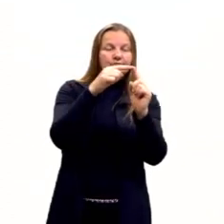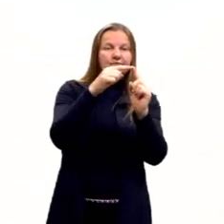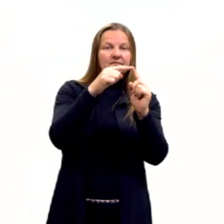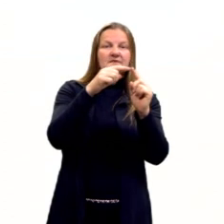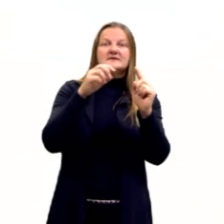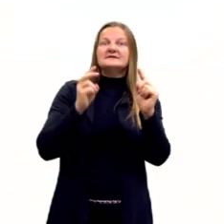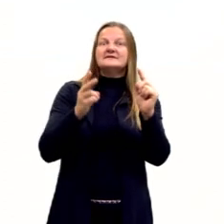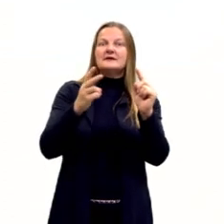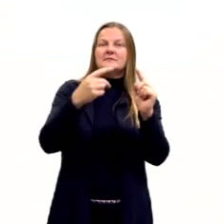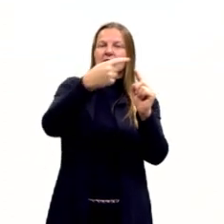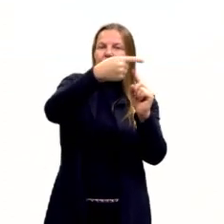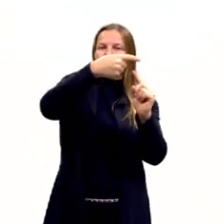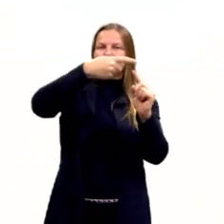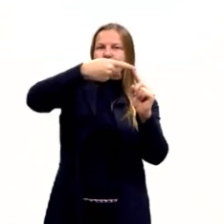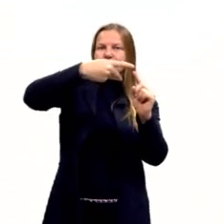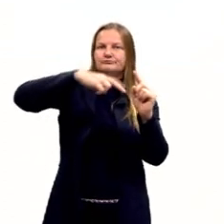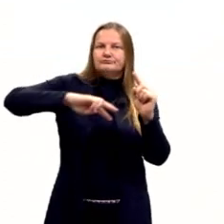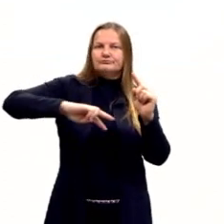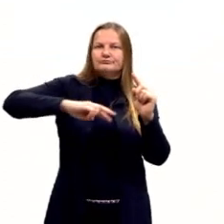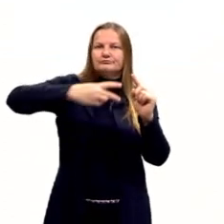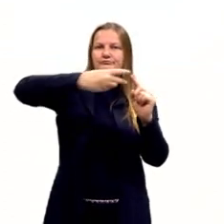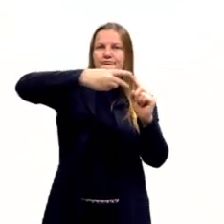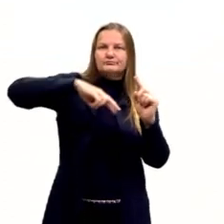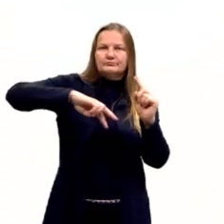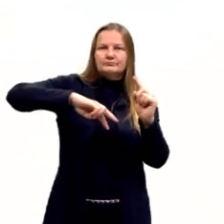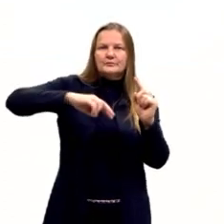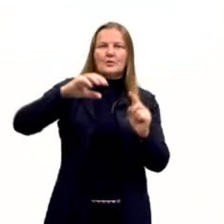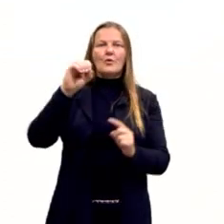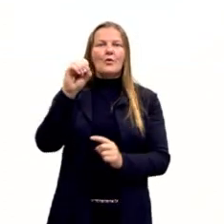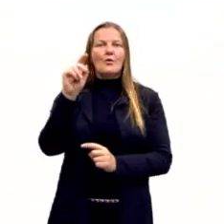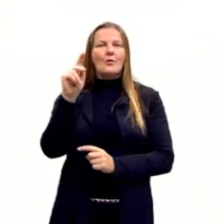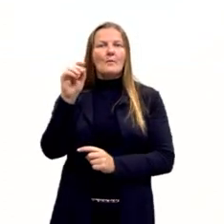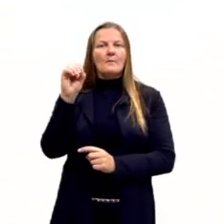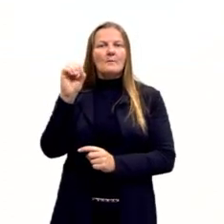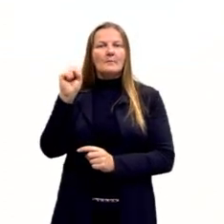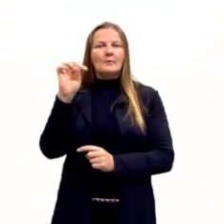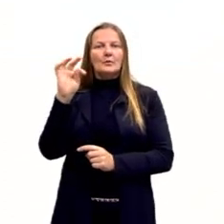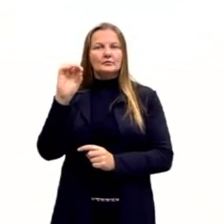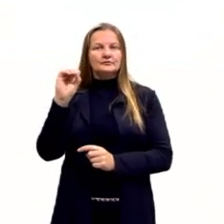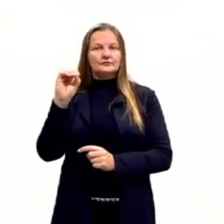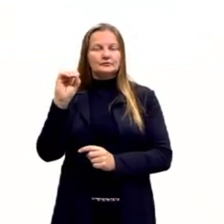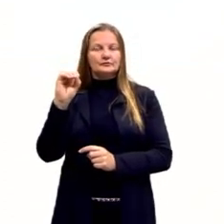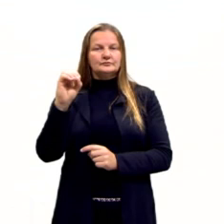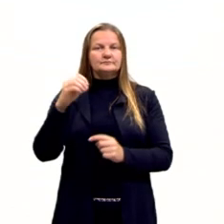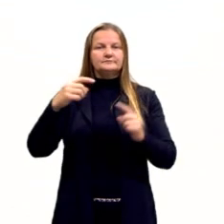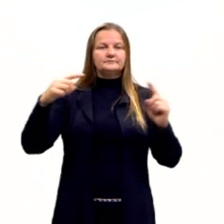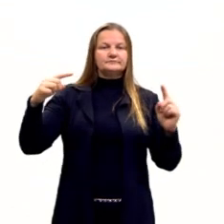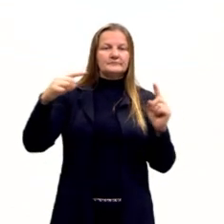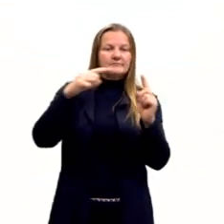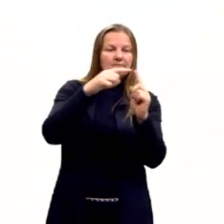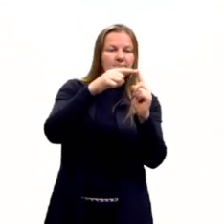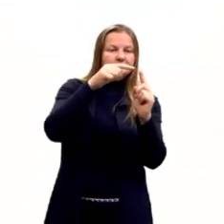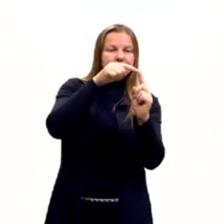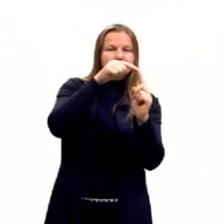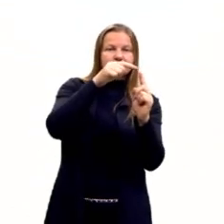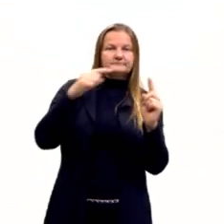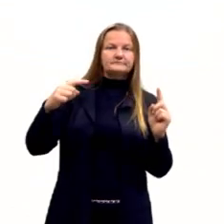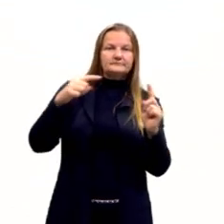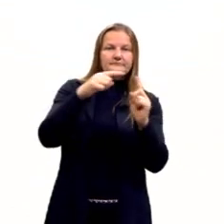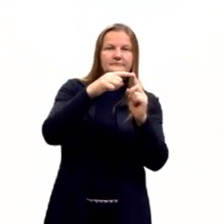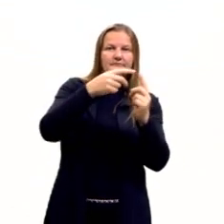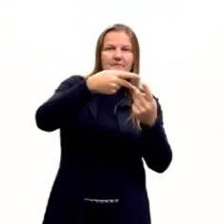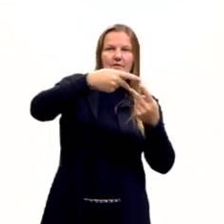oposto a esse vértice. Aqui vamos estudar as sevianas notáveis, que são as principais sevianas